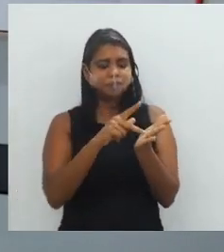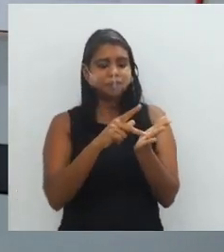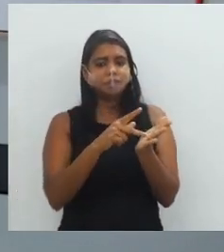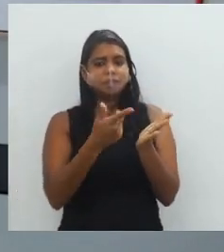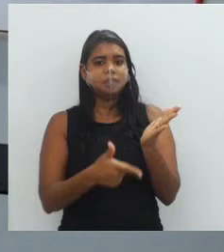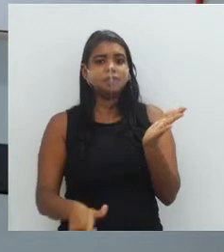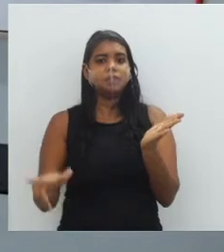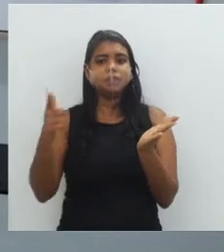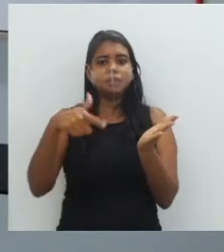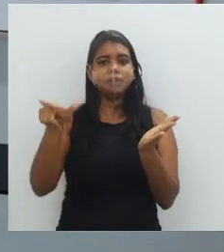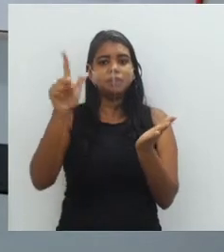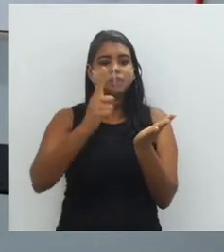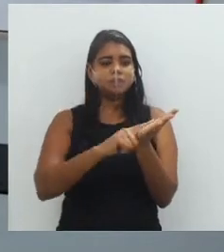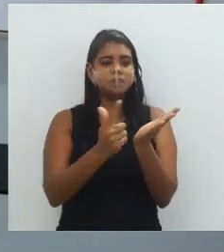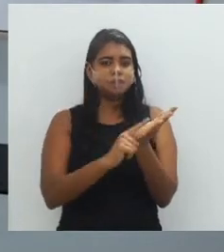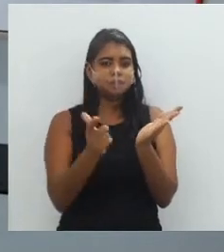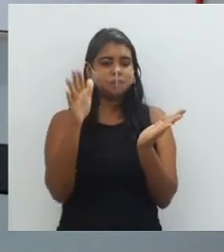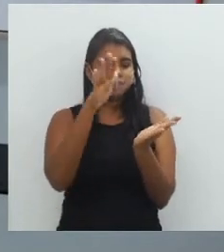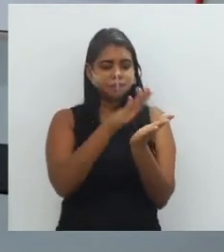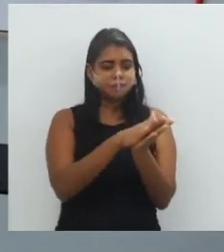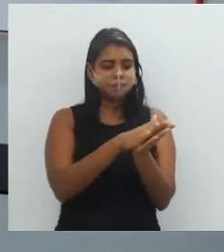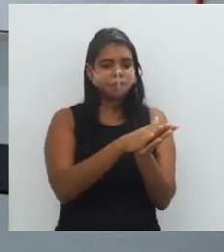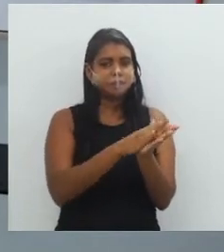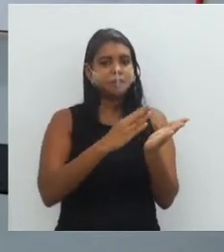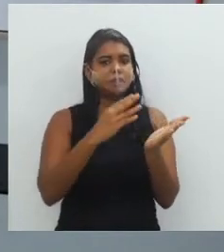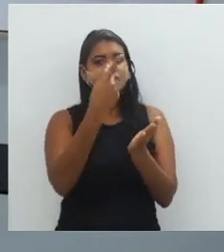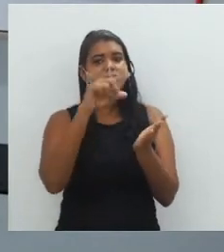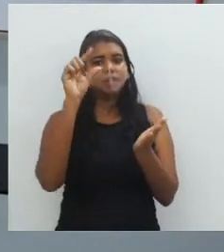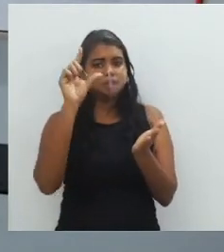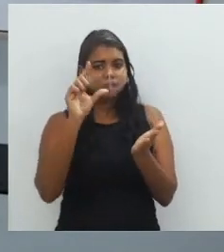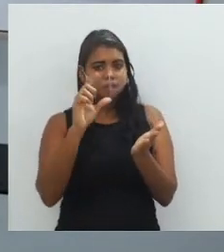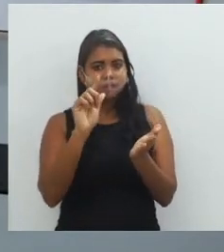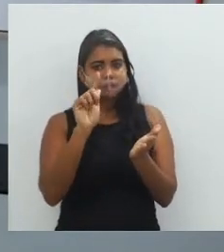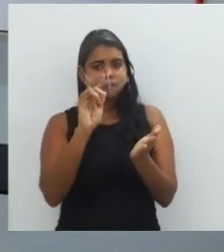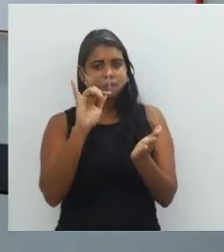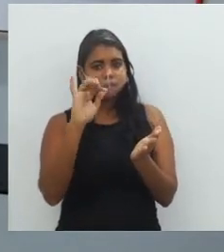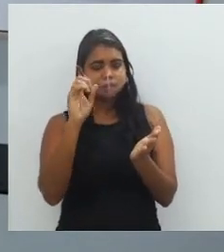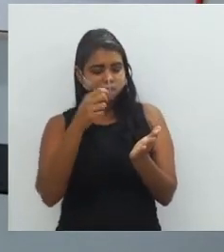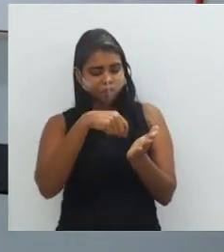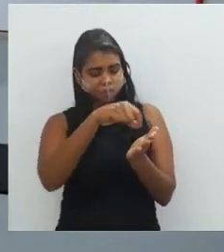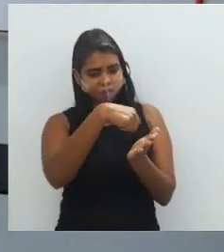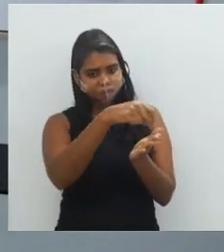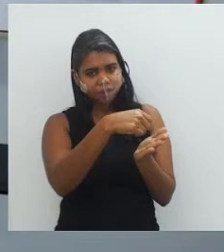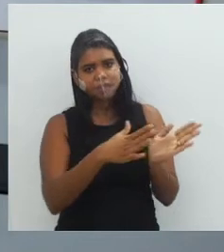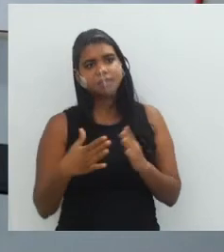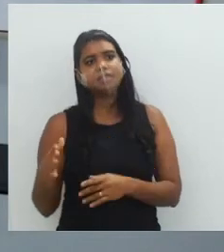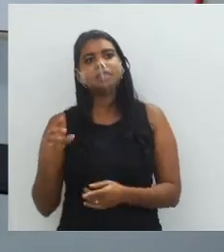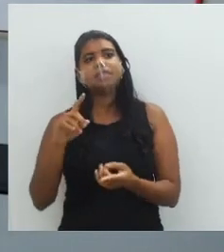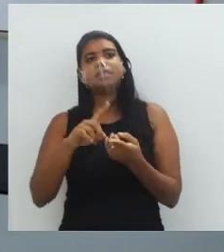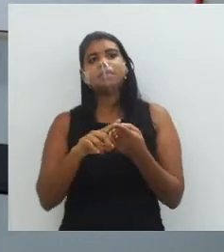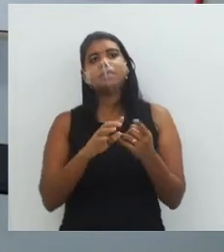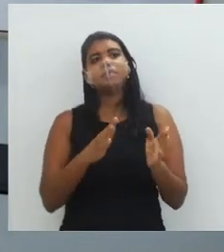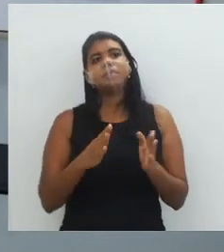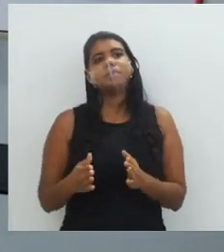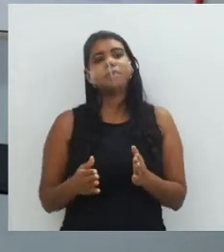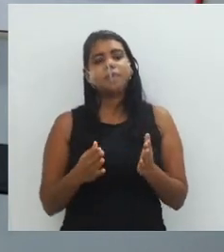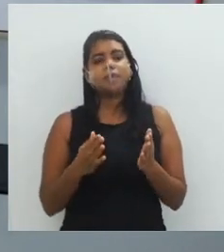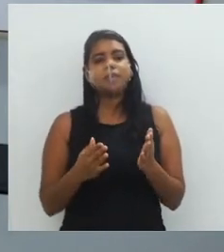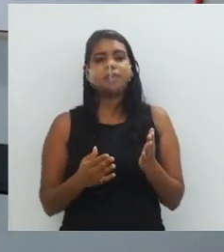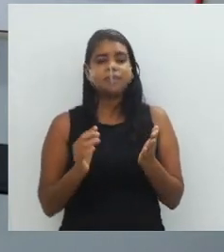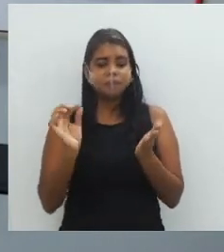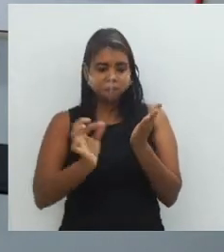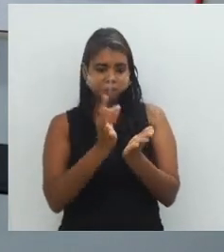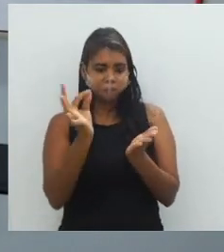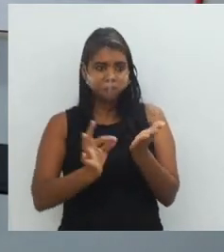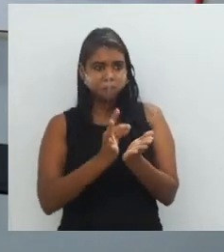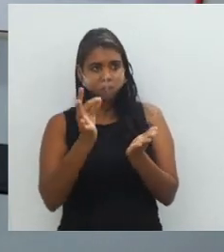a folha de papel. Isso é um exemplo da fricção sobre superfície. A gente tem também o cruzamento de linhas, que